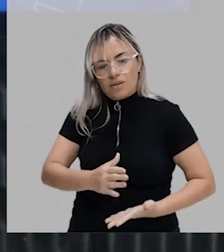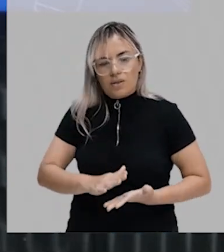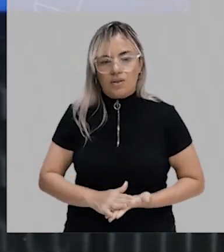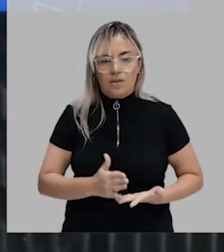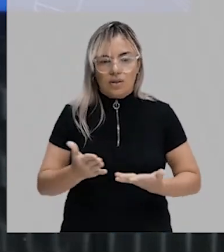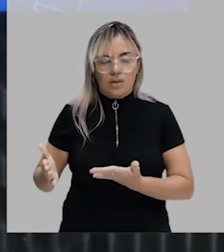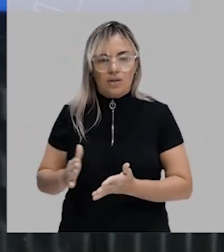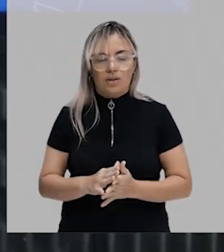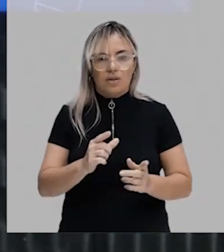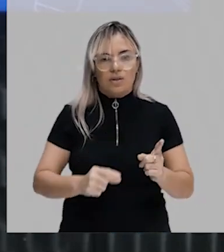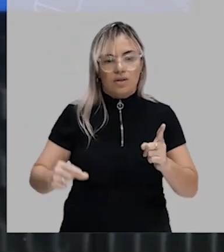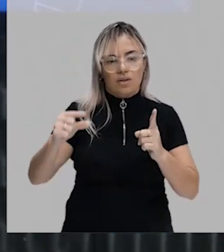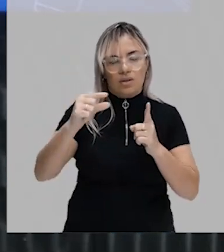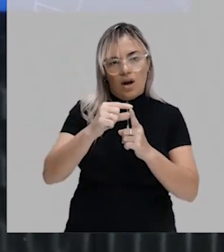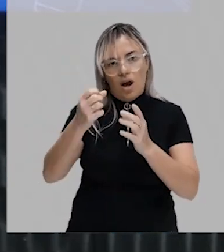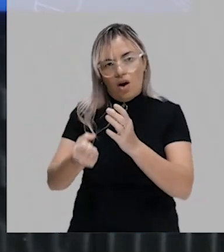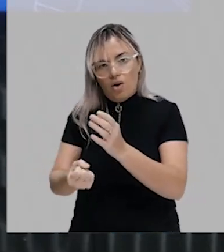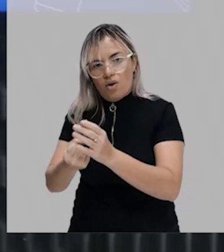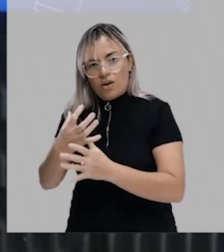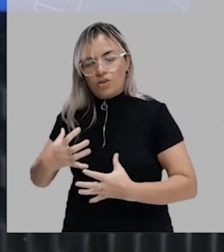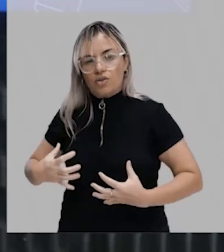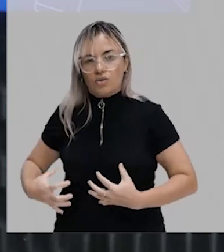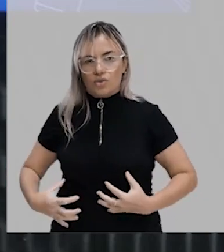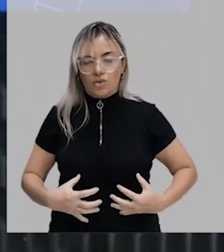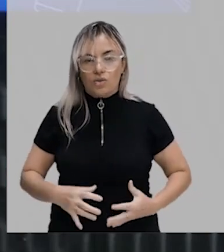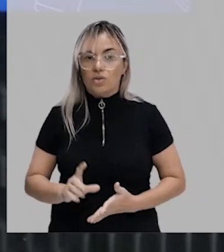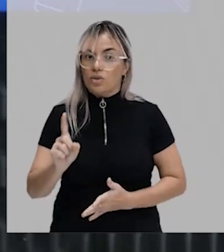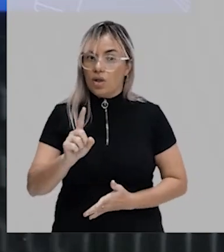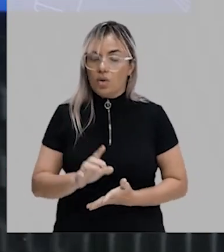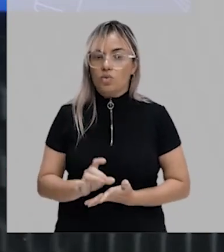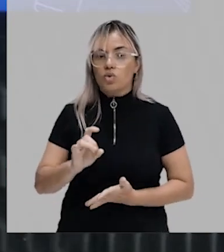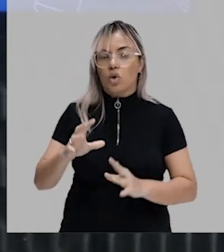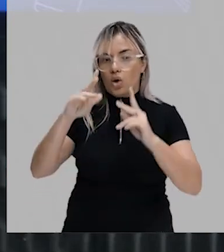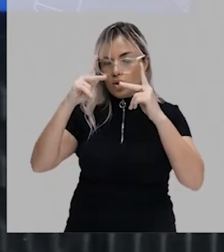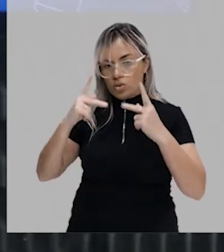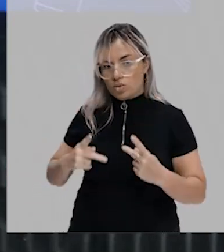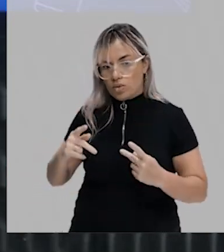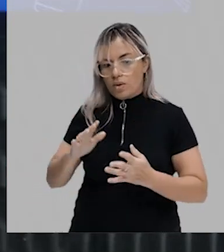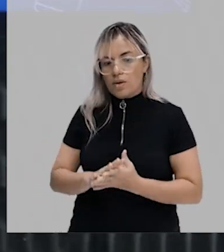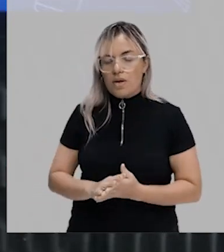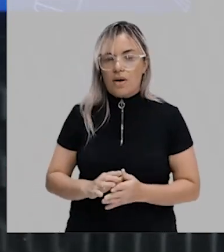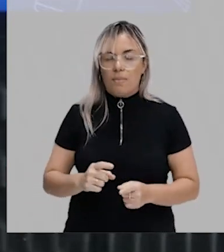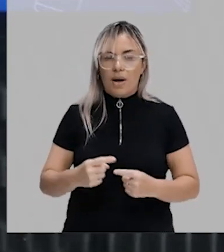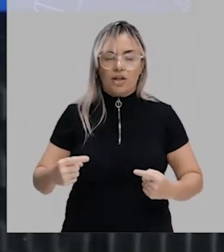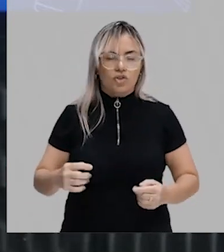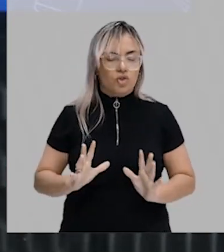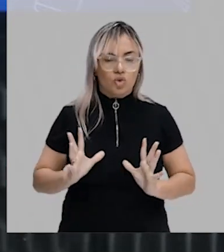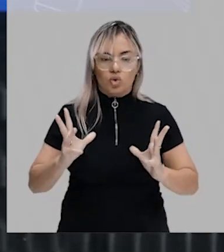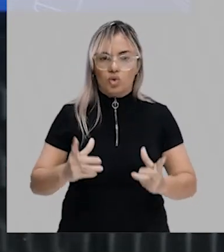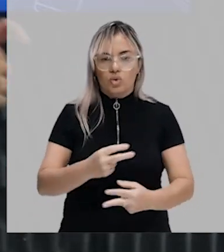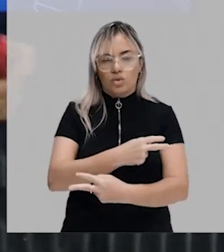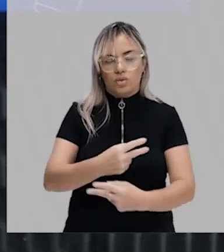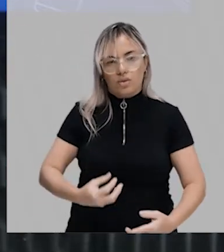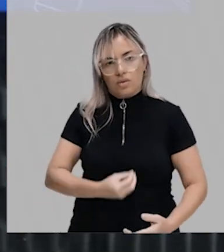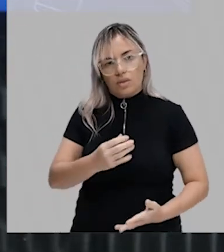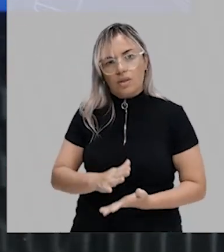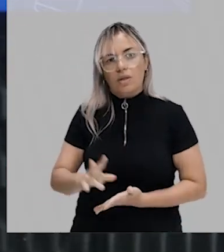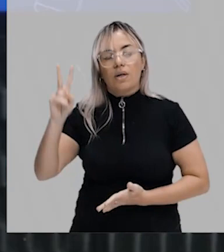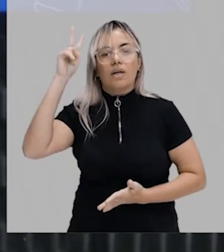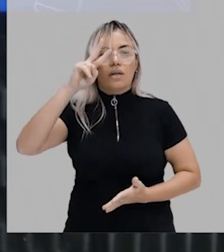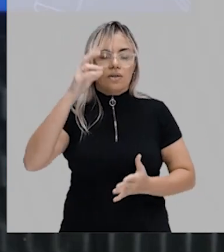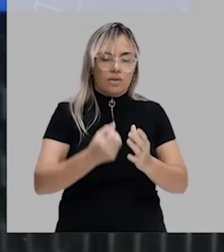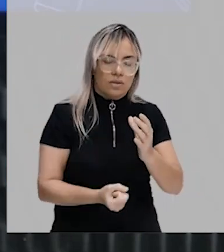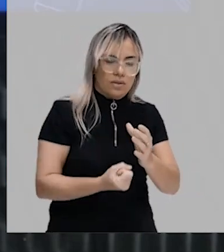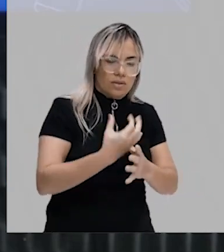significa origem dos órgãos, tá? Para a gente entender essa origem dos órgãos, a gente tem que lembrar do início da formação do